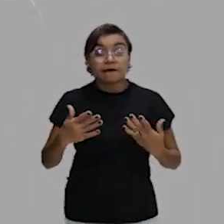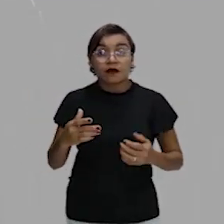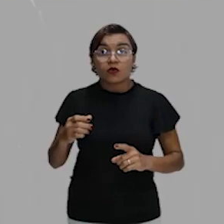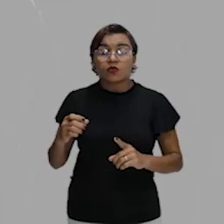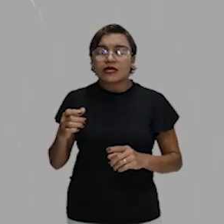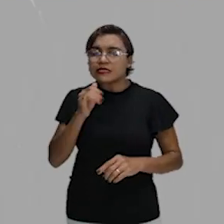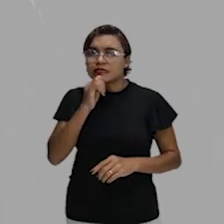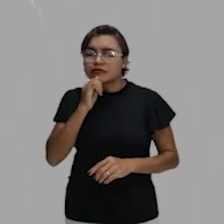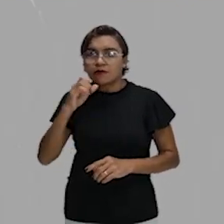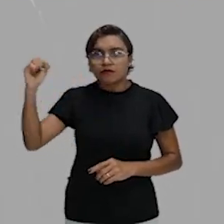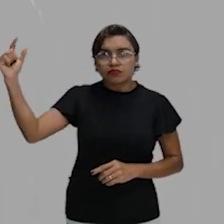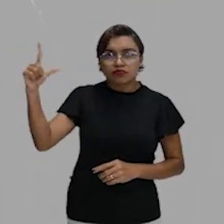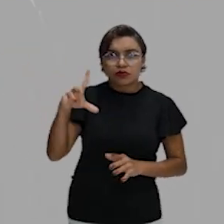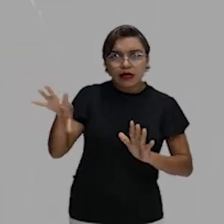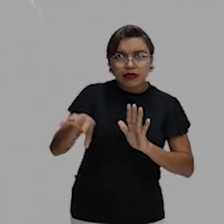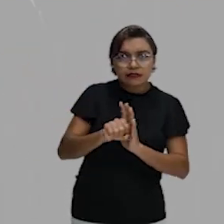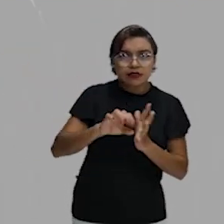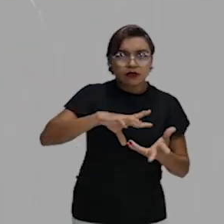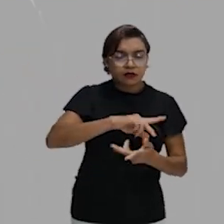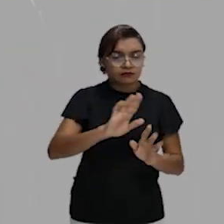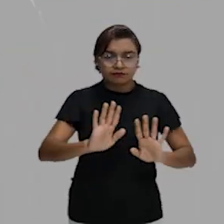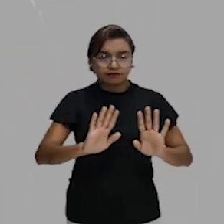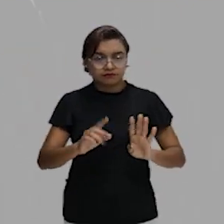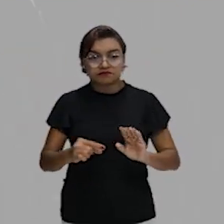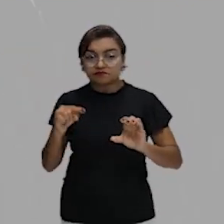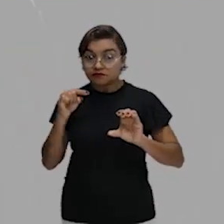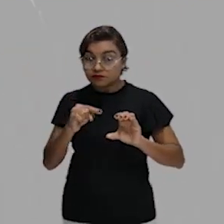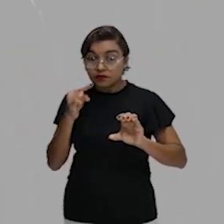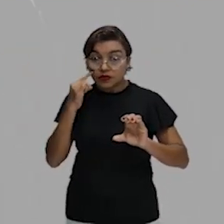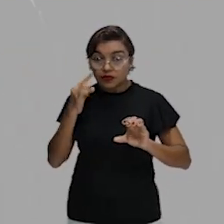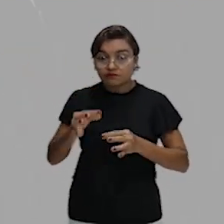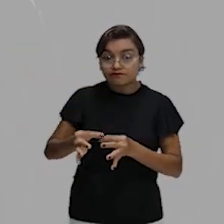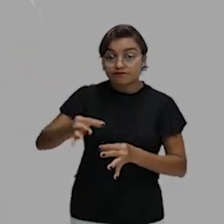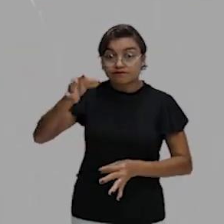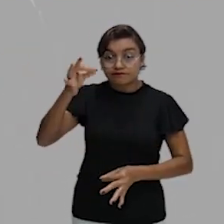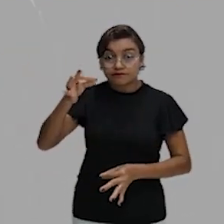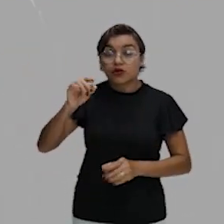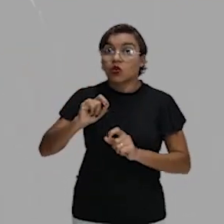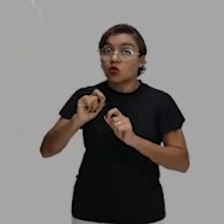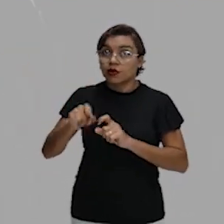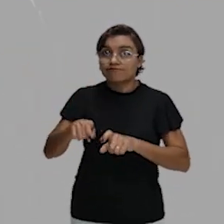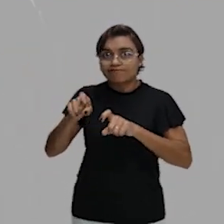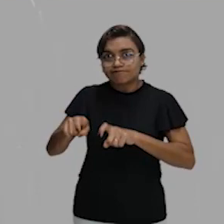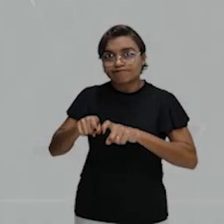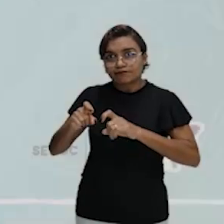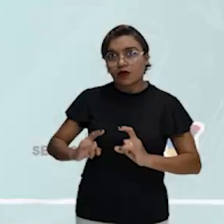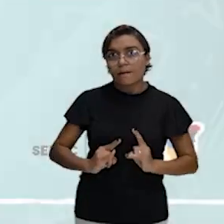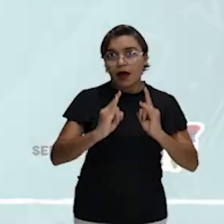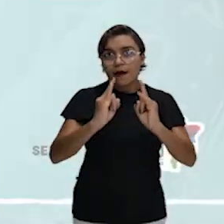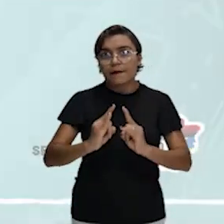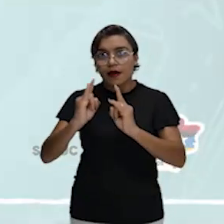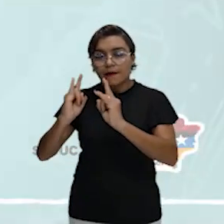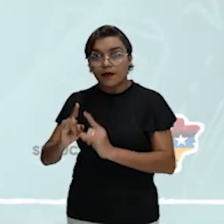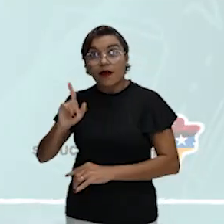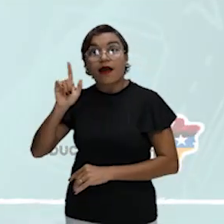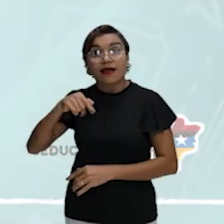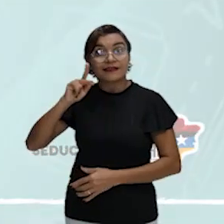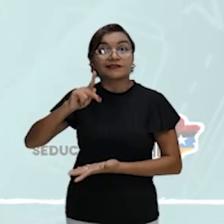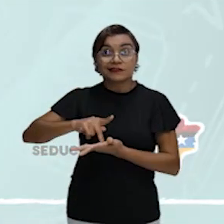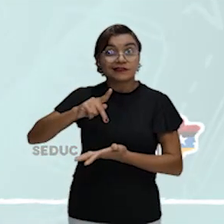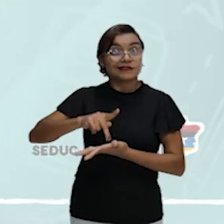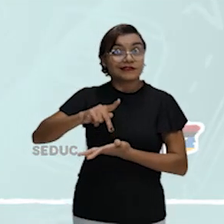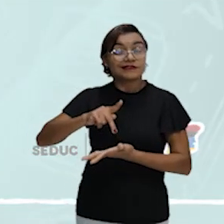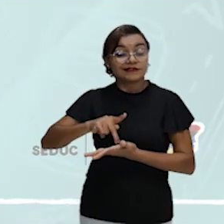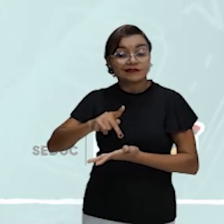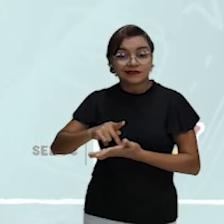responsável pelas ilhas de calor. Letra C. A verticalização dos ambientes urbanos, com certeza, né, galera?